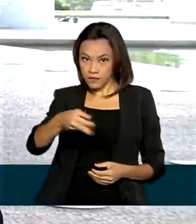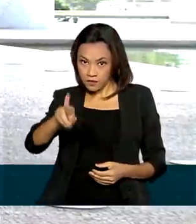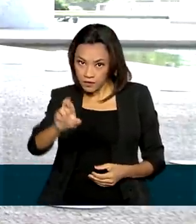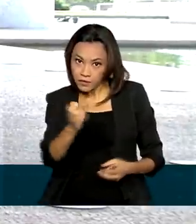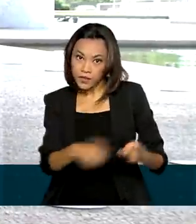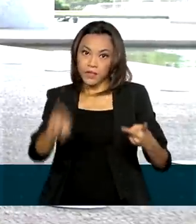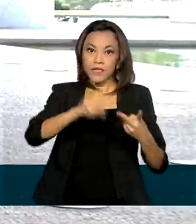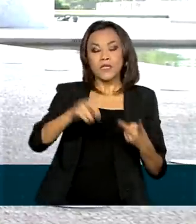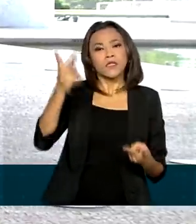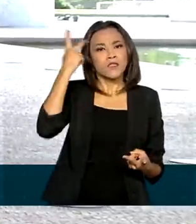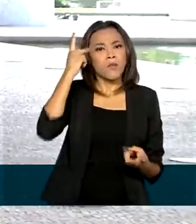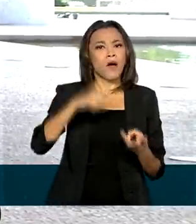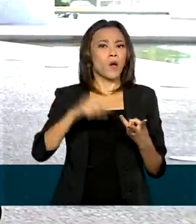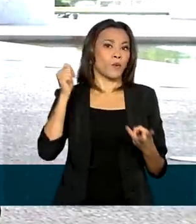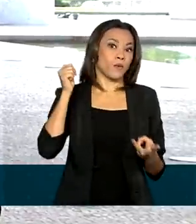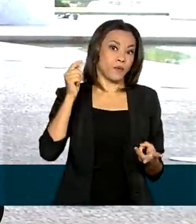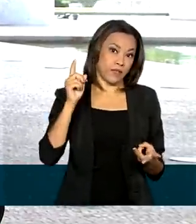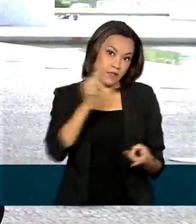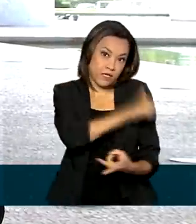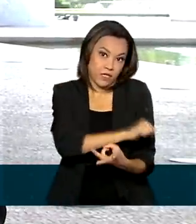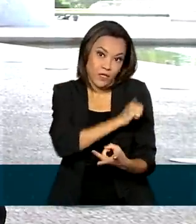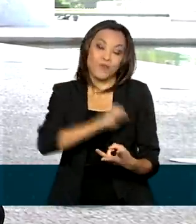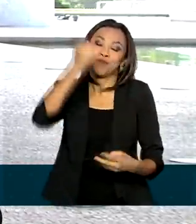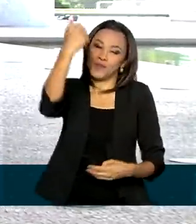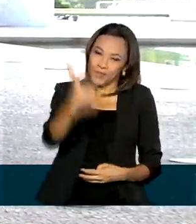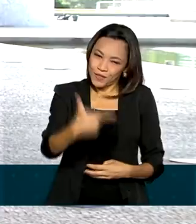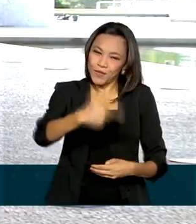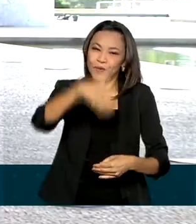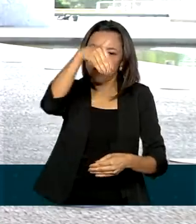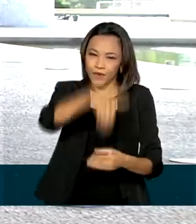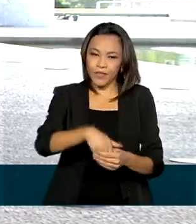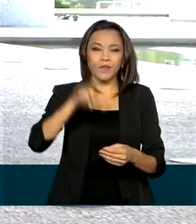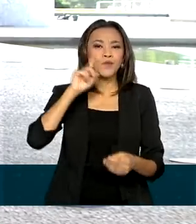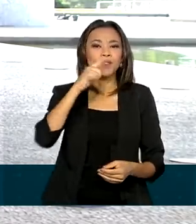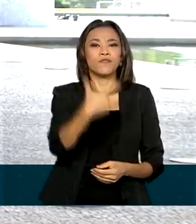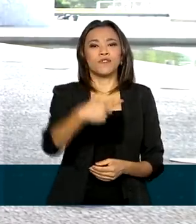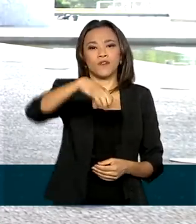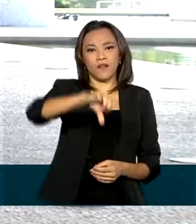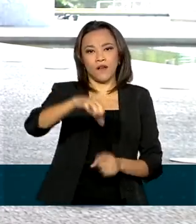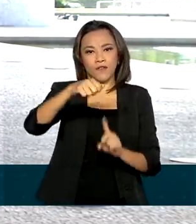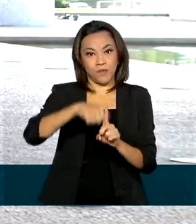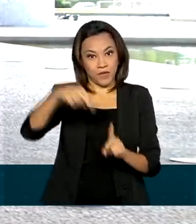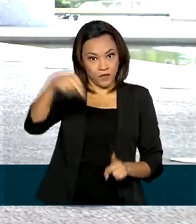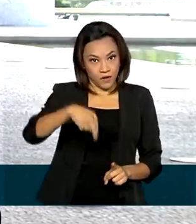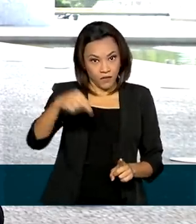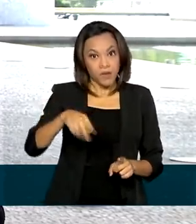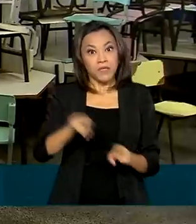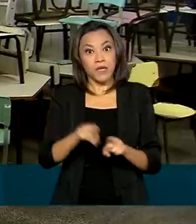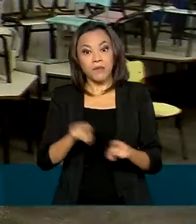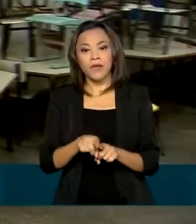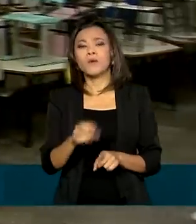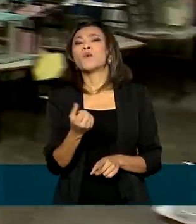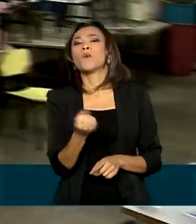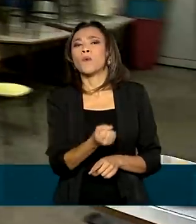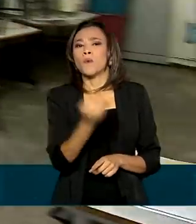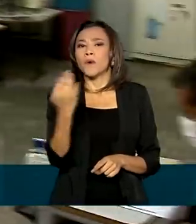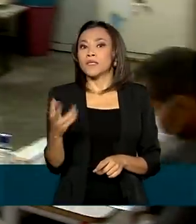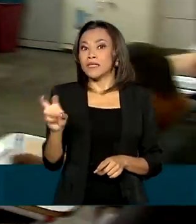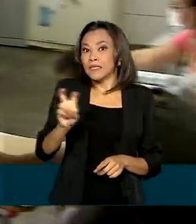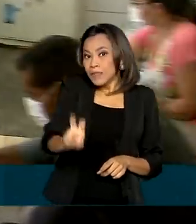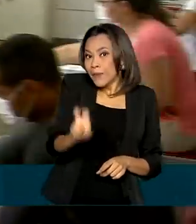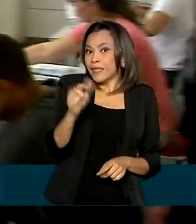em São Paulo e Rio de Janeiro teremos segundo turno em 29 de novembro, o mesmo acontecendo em pelo menos 57